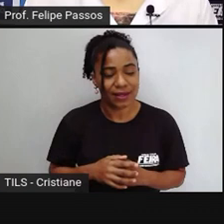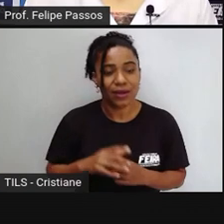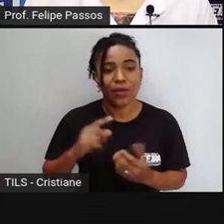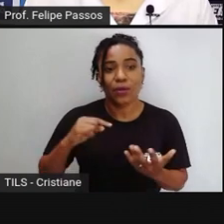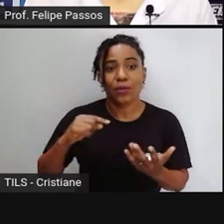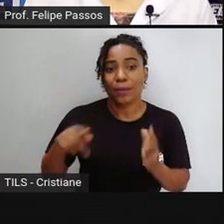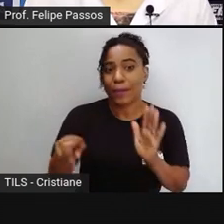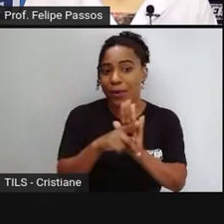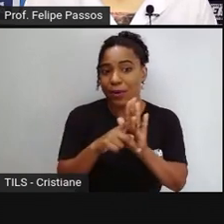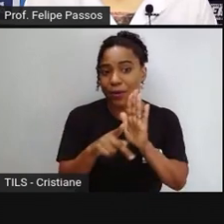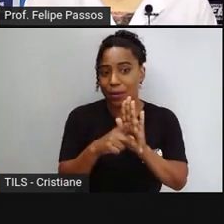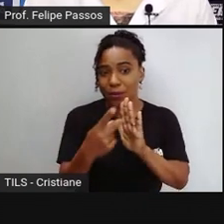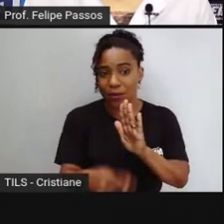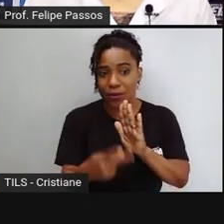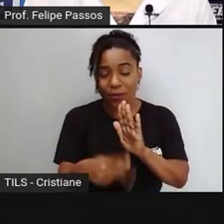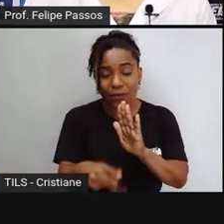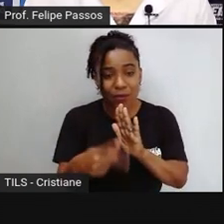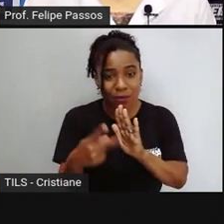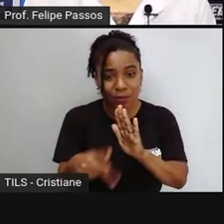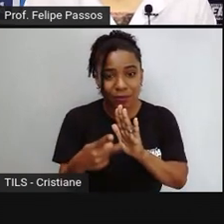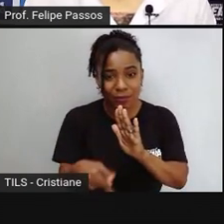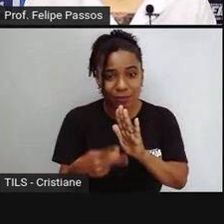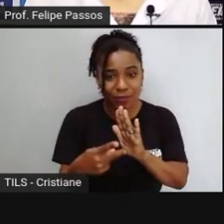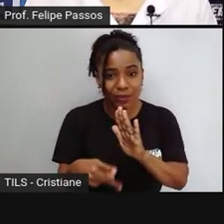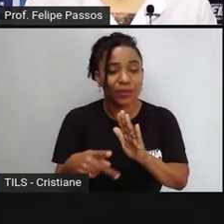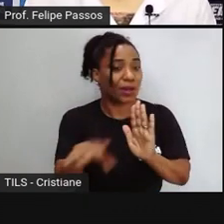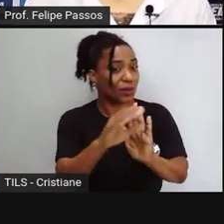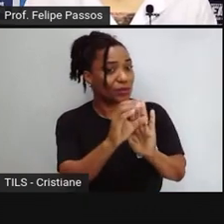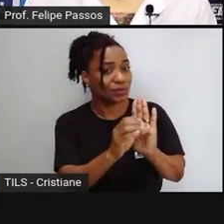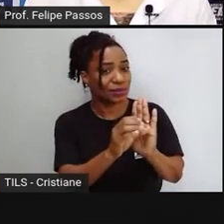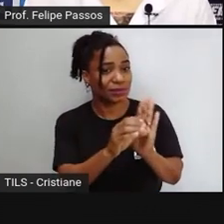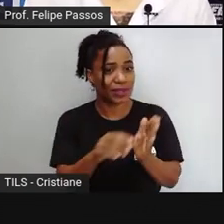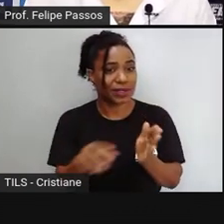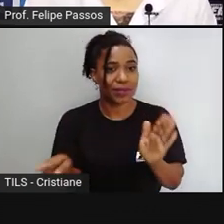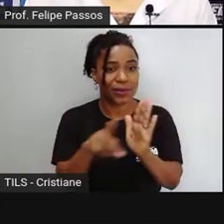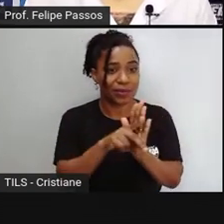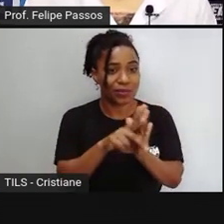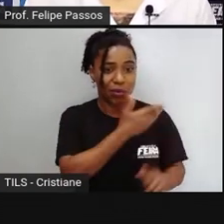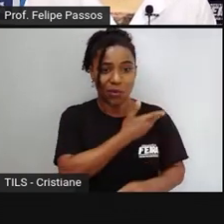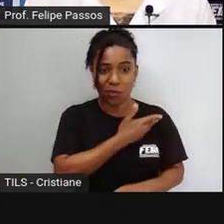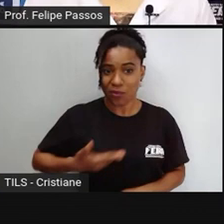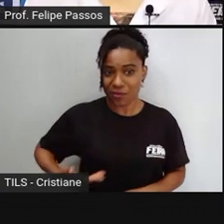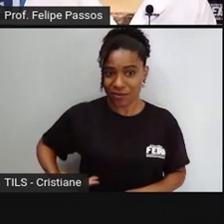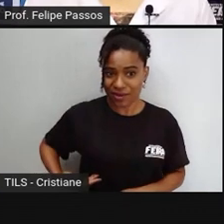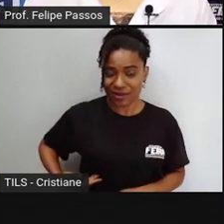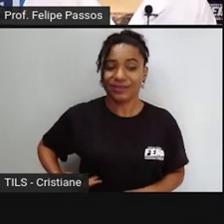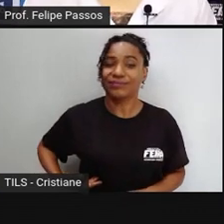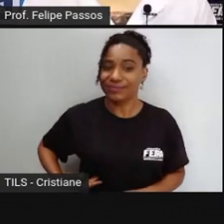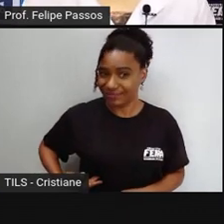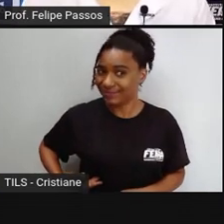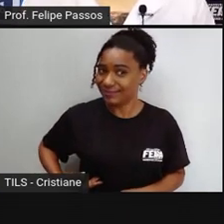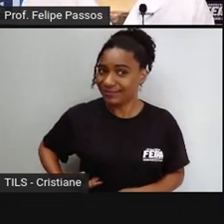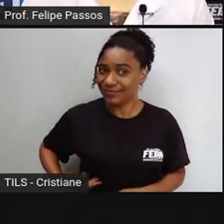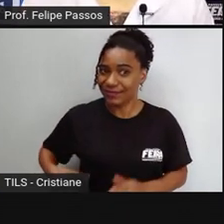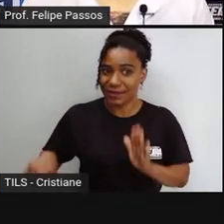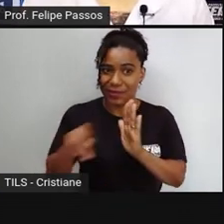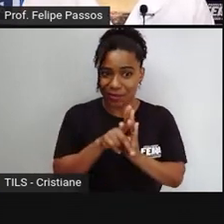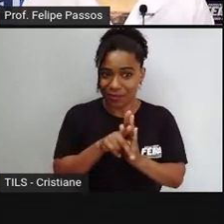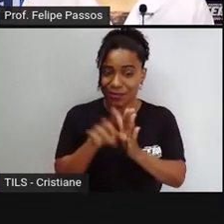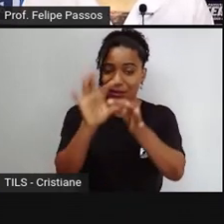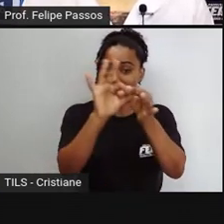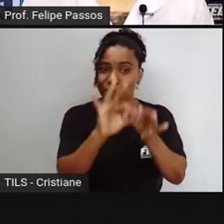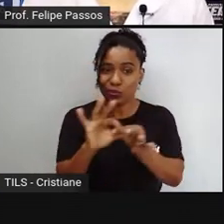Os bens da União mais importantes, previstos na lei, são